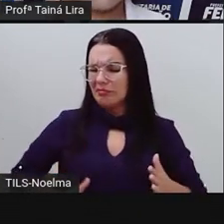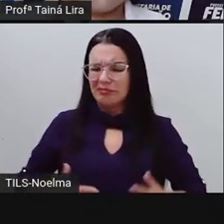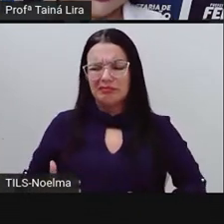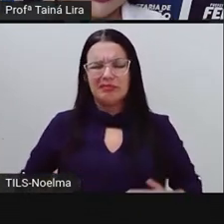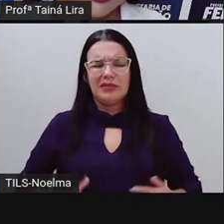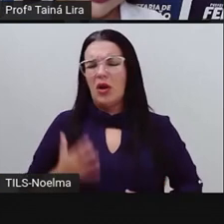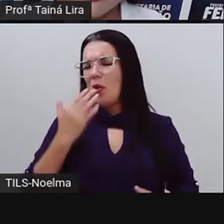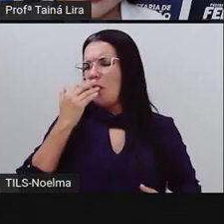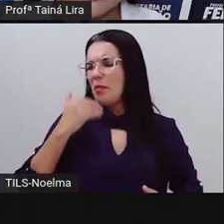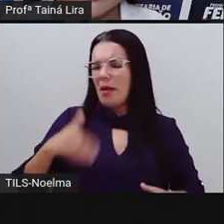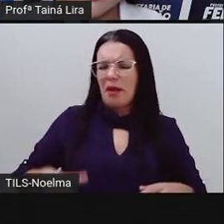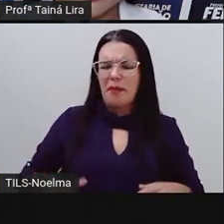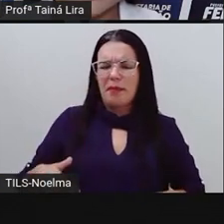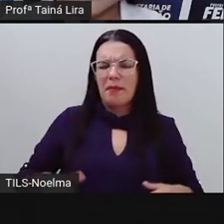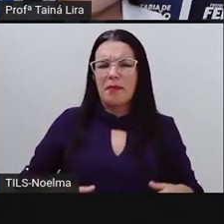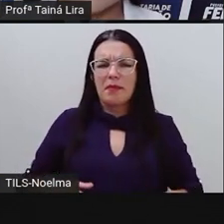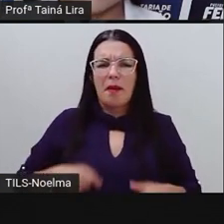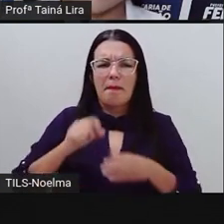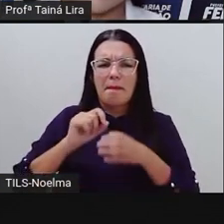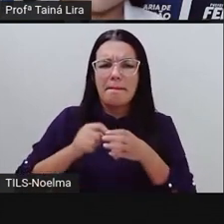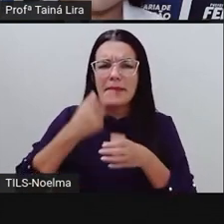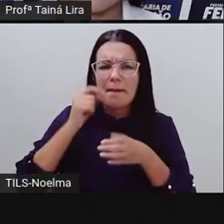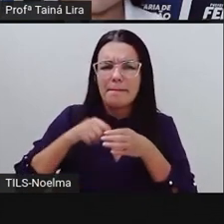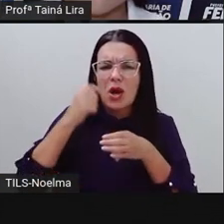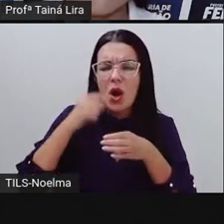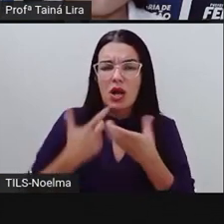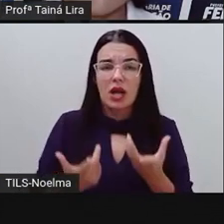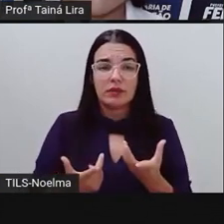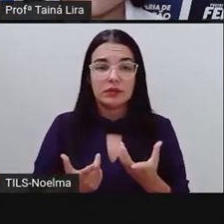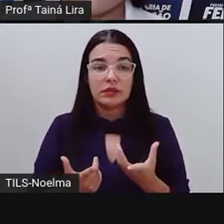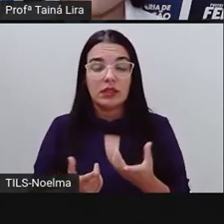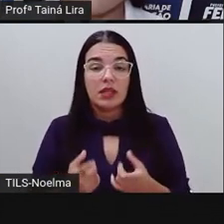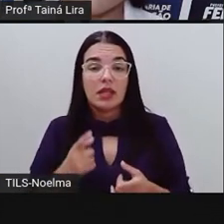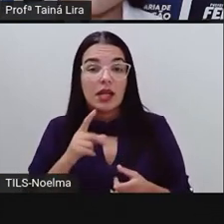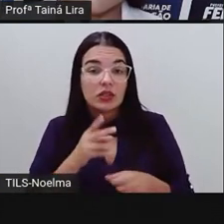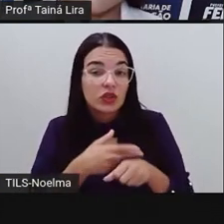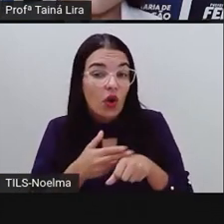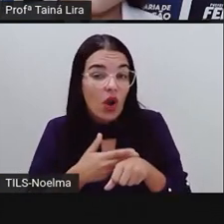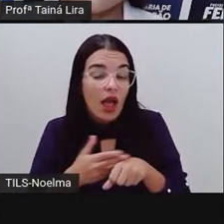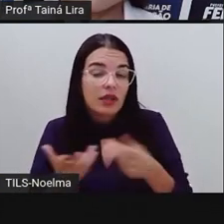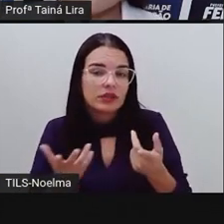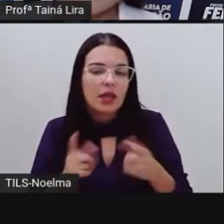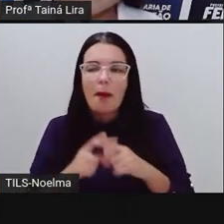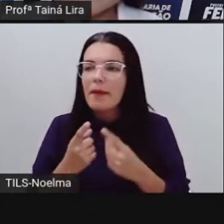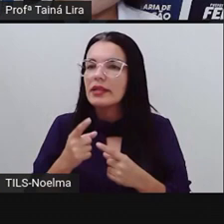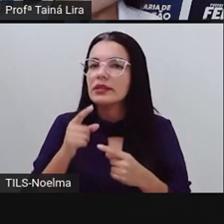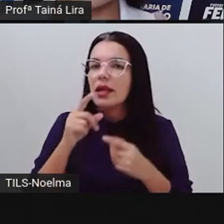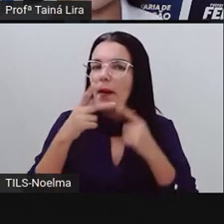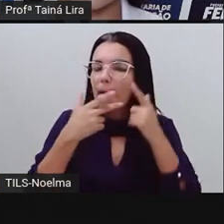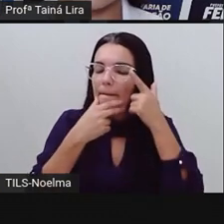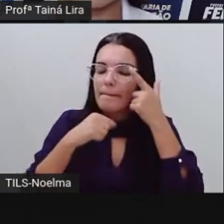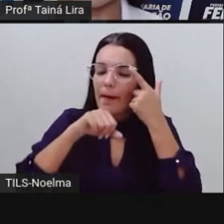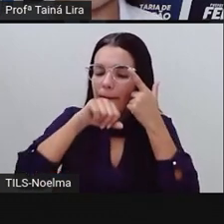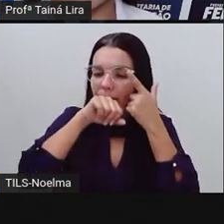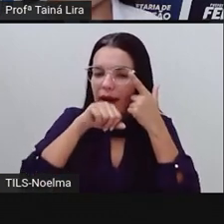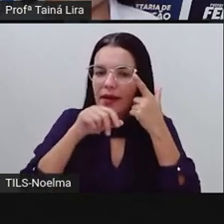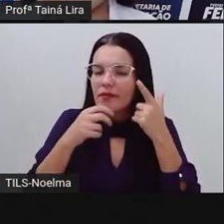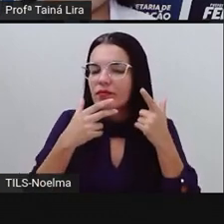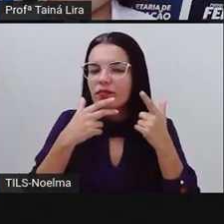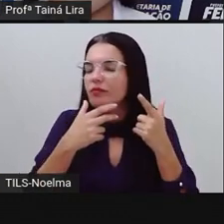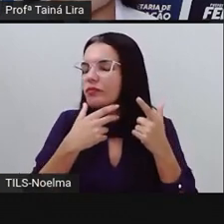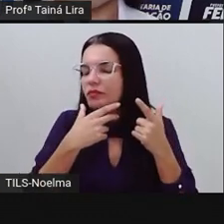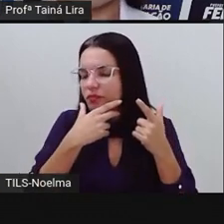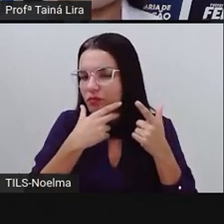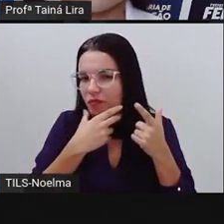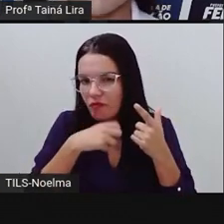chocolate e fiquei com dor de barriga. E aí é muito comum o vovô e a vovó falarem assim, ó, vai ali no quintal e pega a